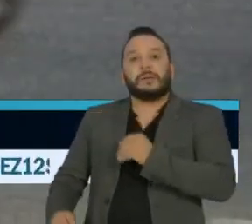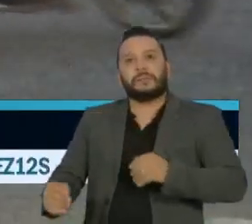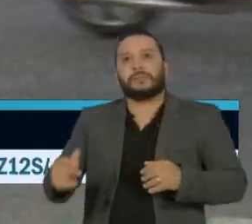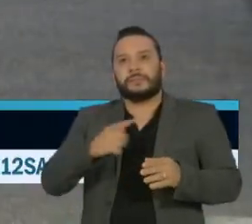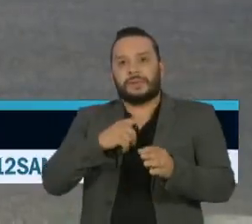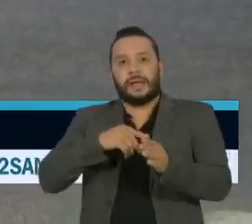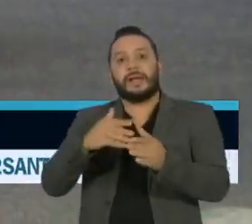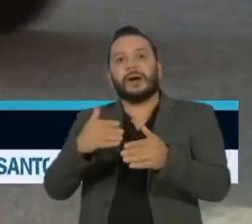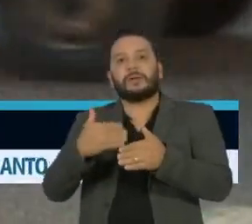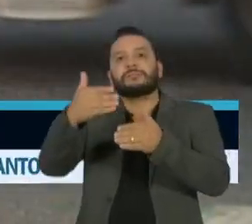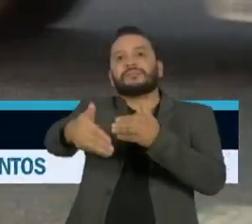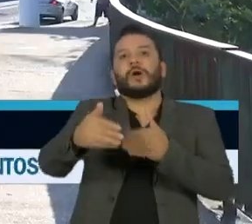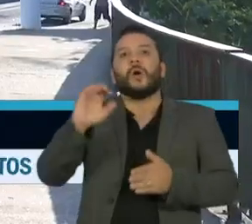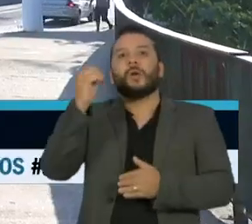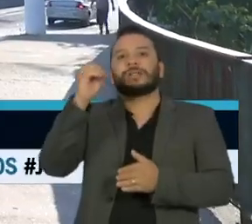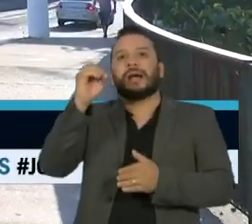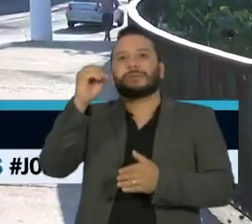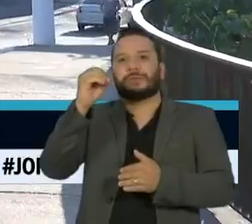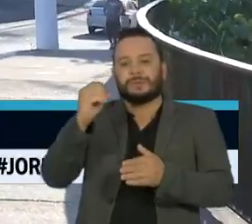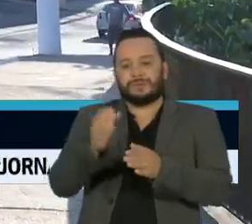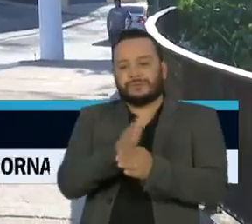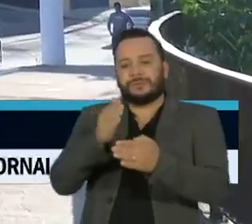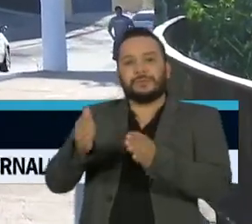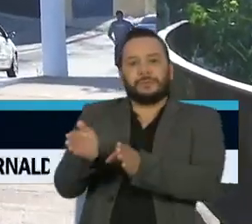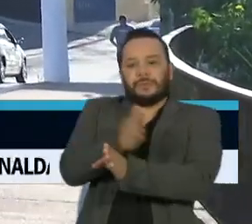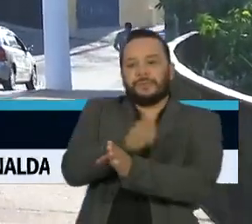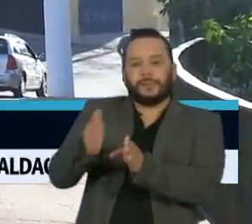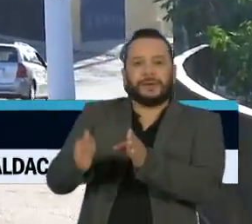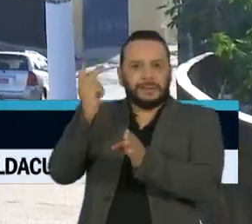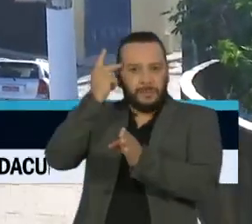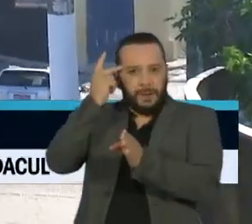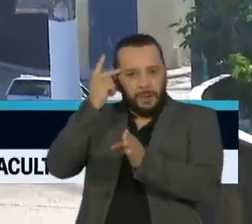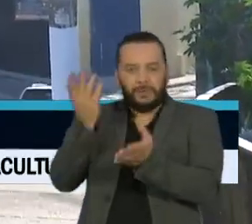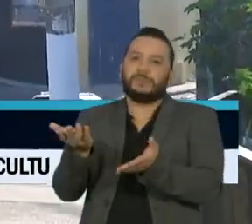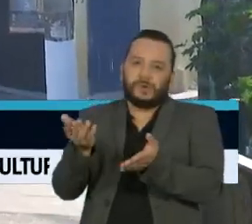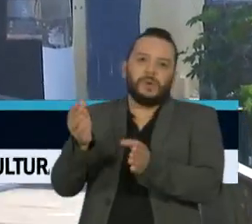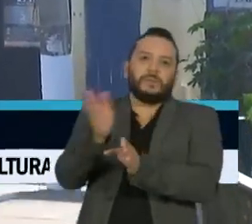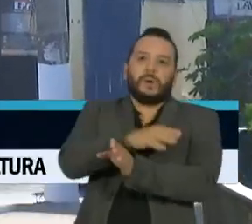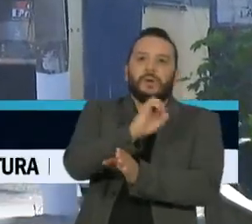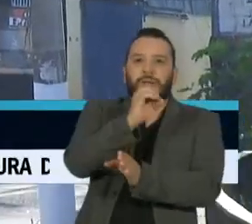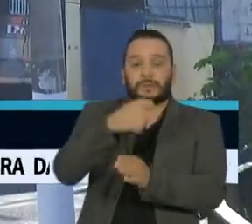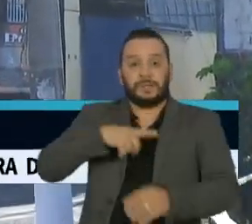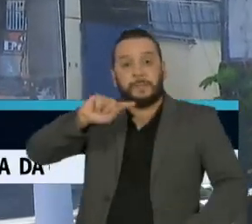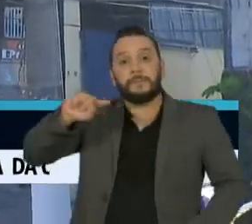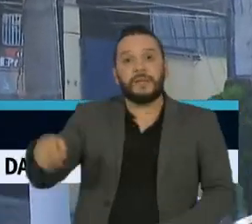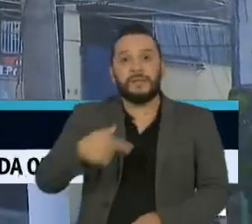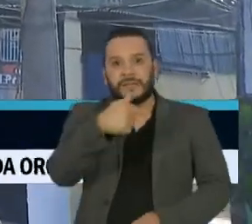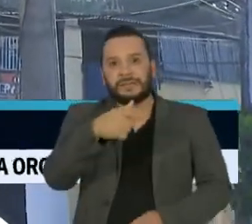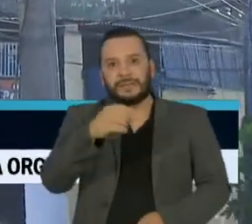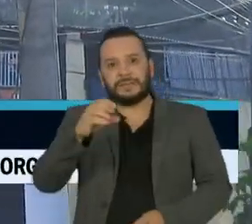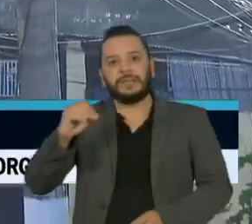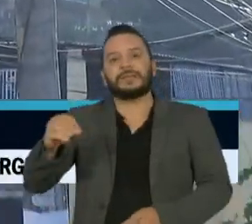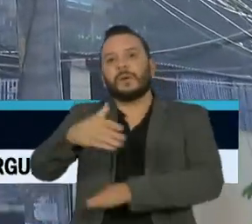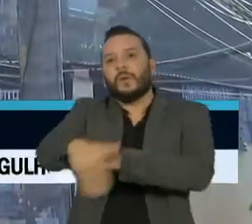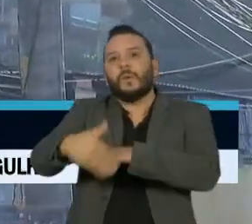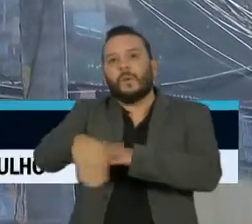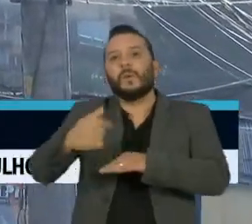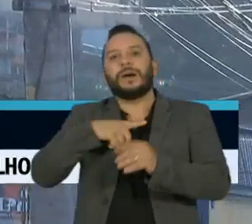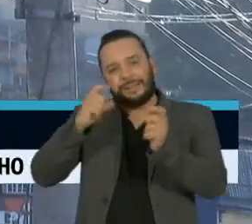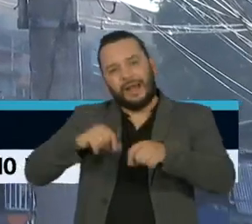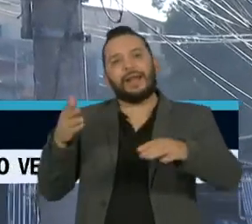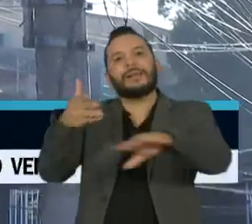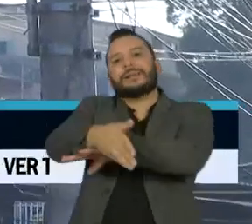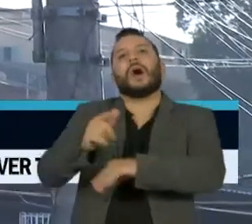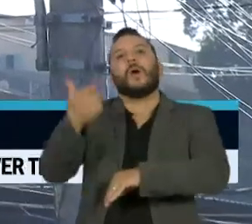para chegar a Osasco. Segundo a Prefeitura, pelo menos 1.700 ruas dão acesso livre a outras cidades da